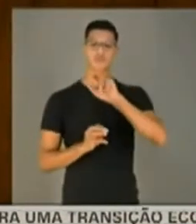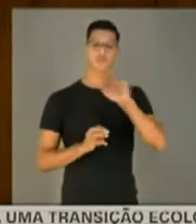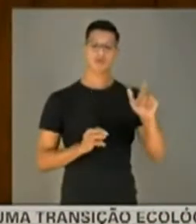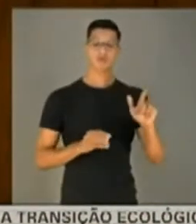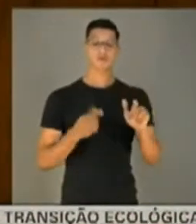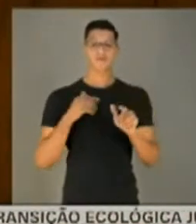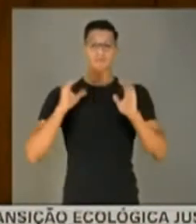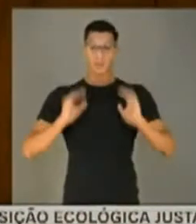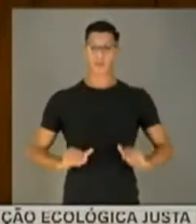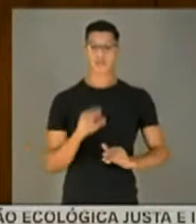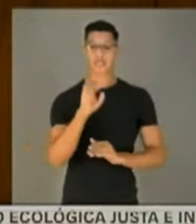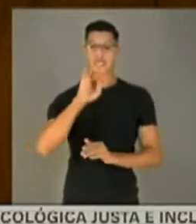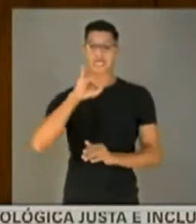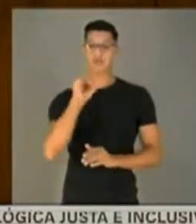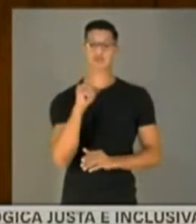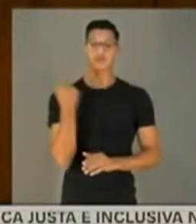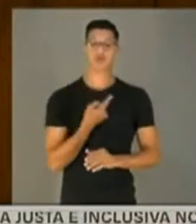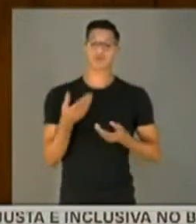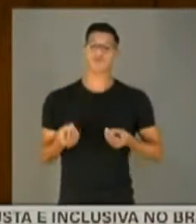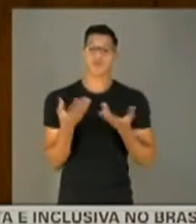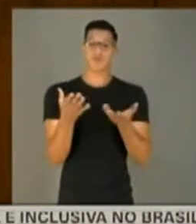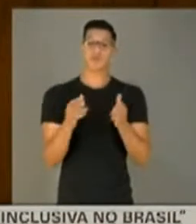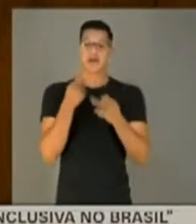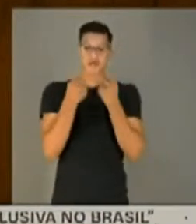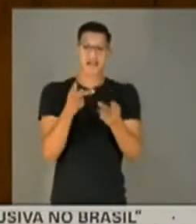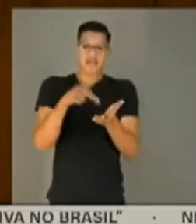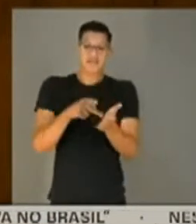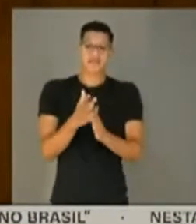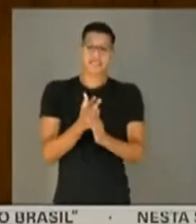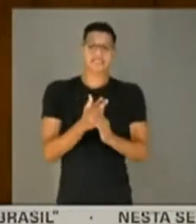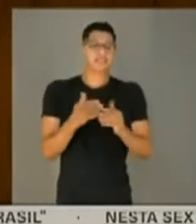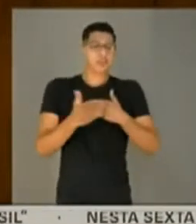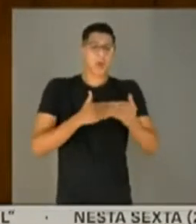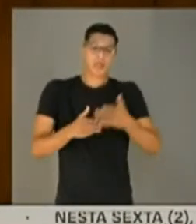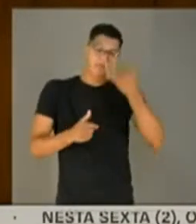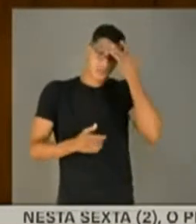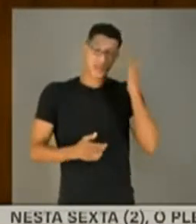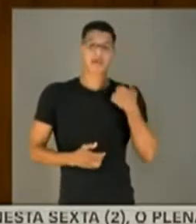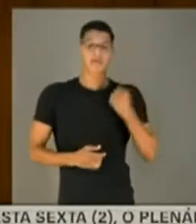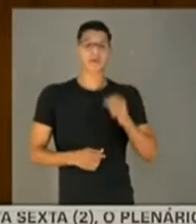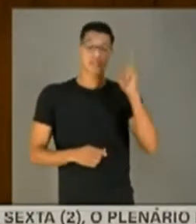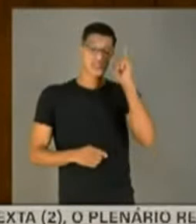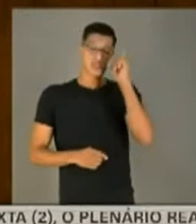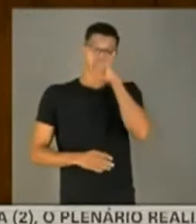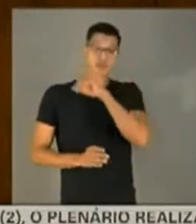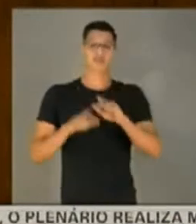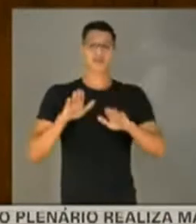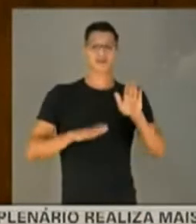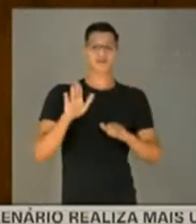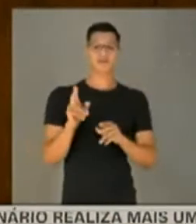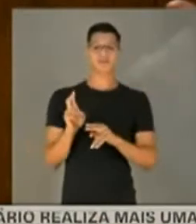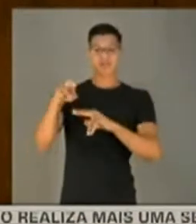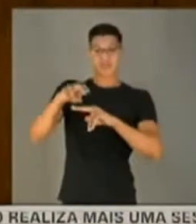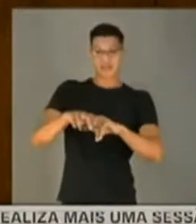comportamento ético e moral é que nos proporciona a falar a verdade e doa quem doer. Eu sei que pode ser difícil, às vezes, estar